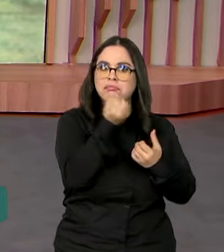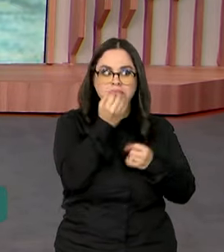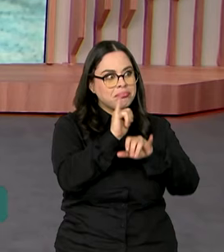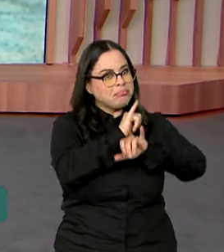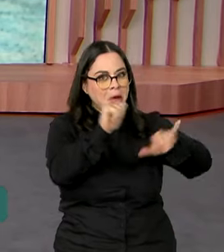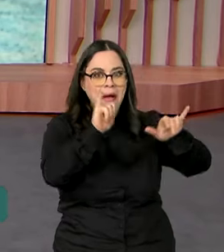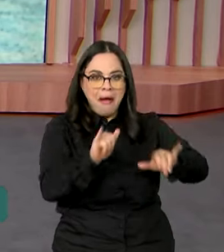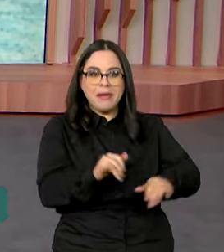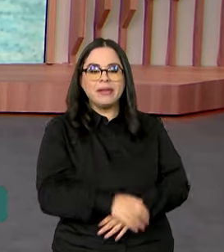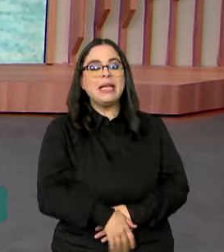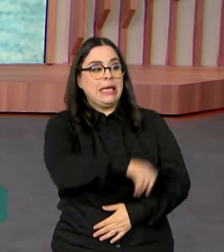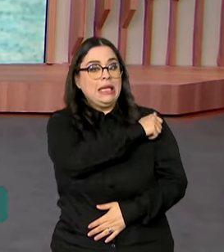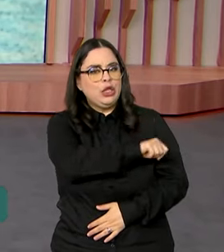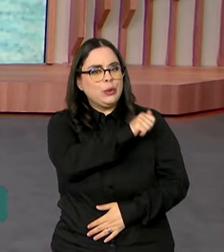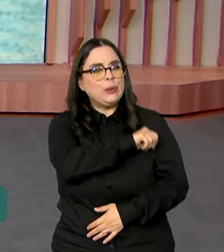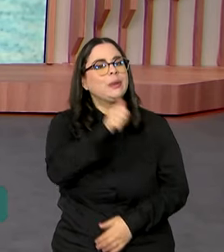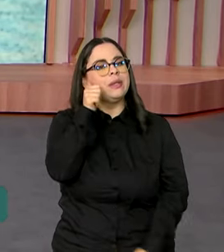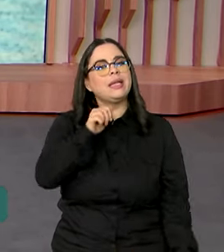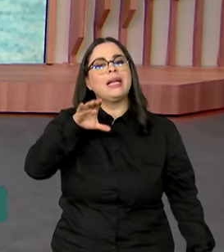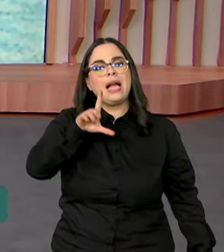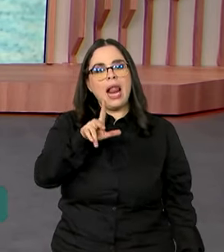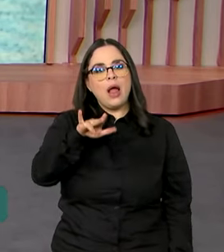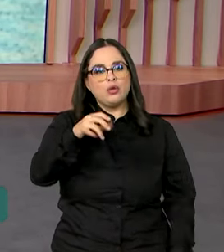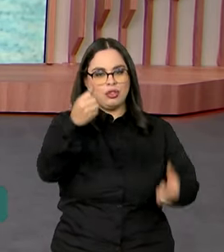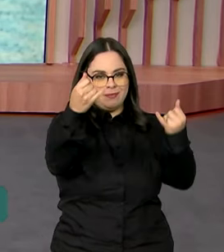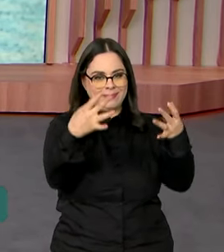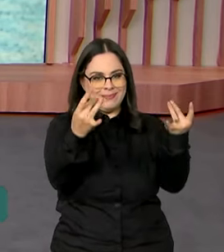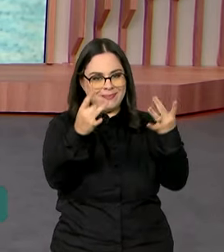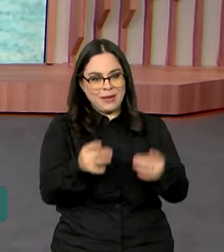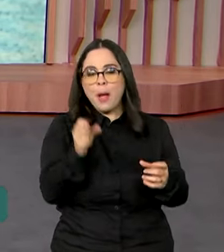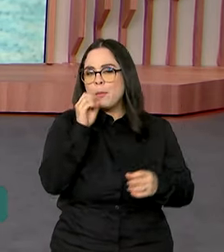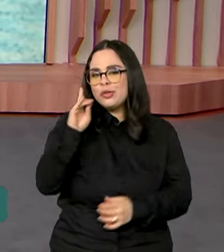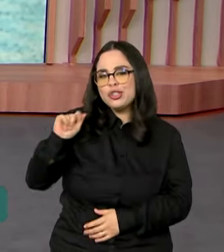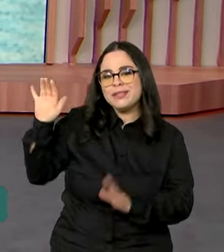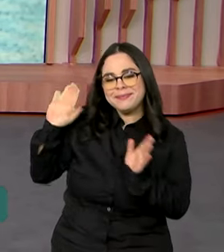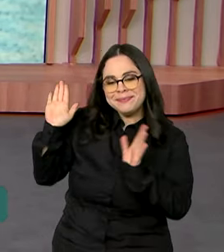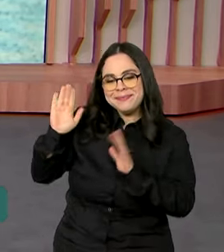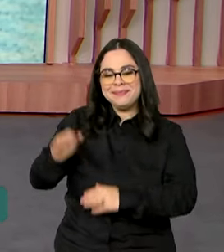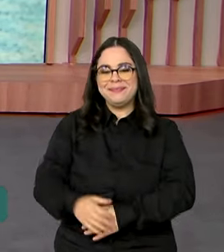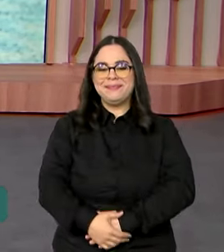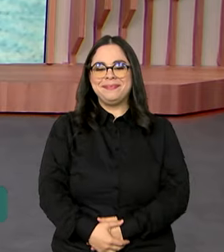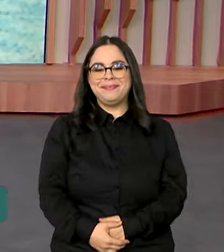notícia. Do Rio de Janeiro, Cláudia Boiunga tem uns detalhes para a gente. Bom dia, Claudinha.